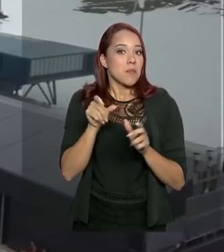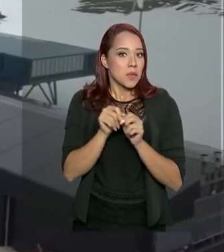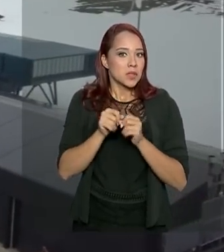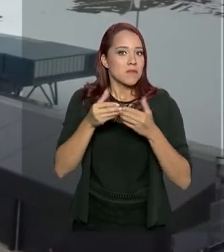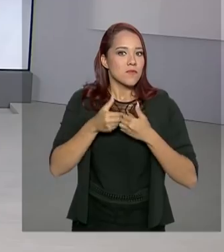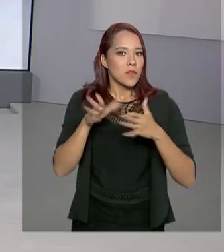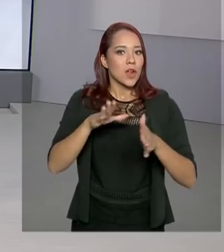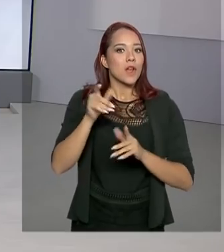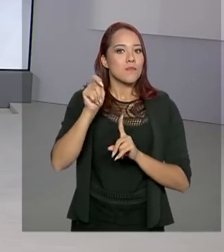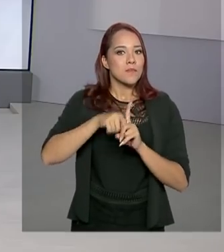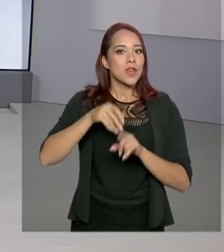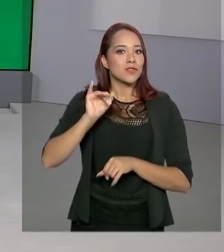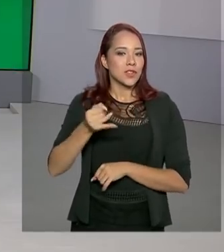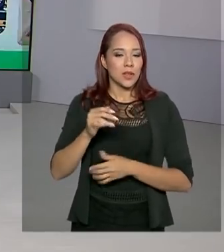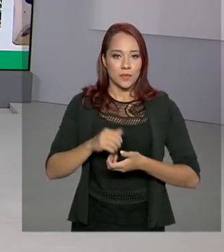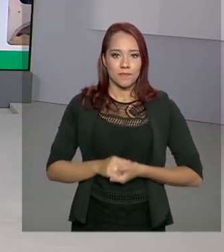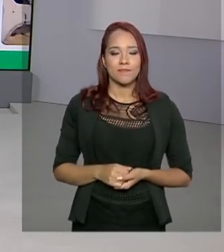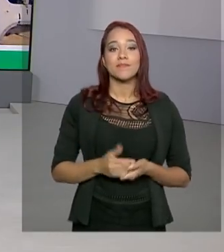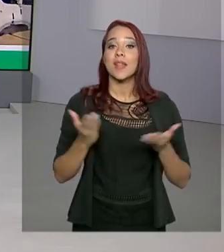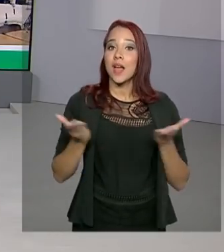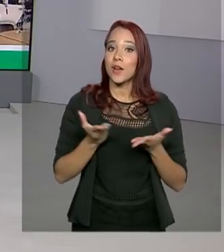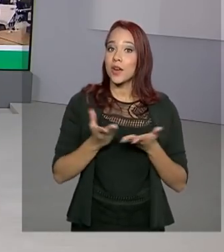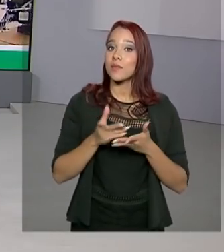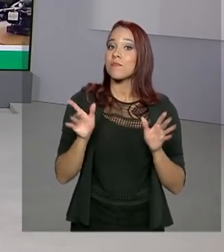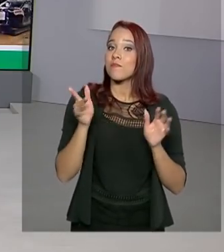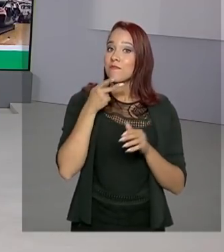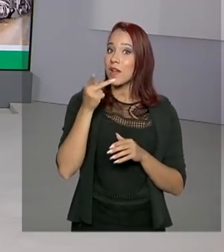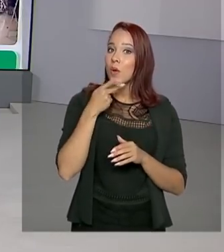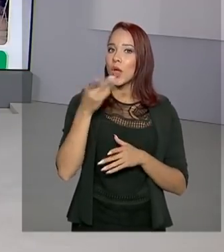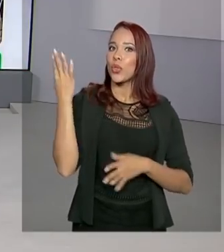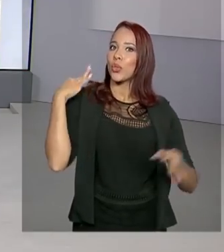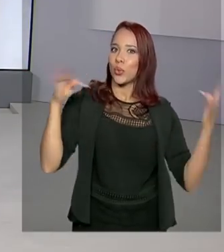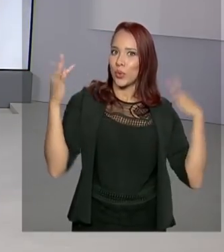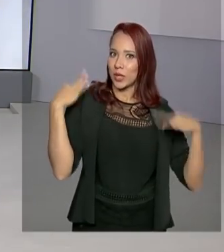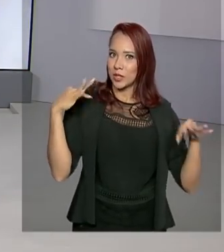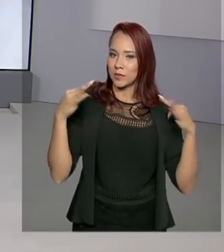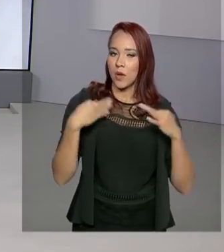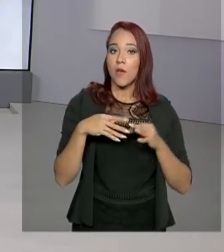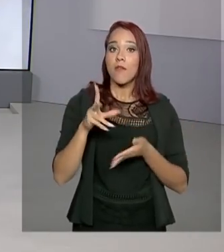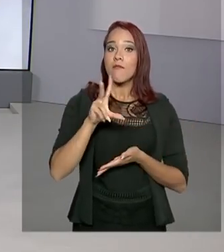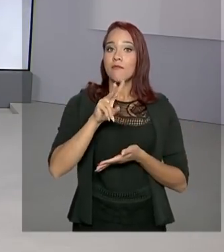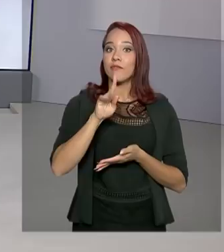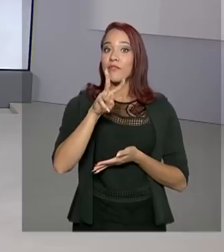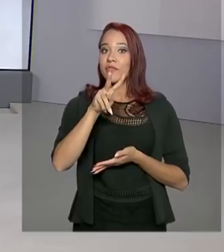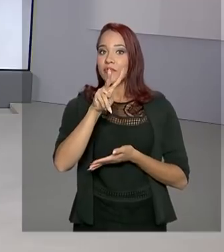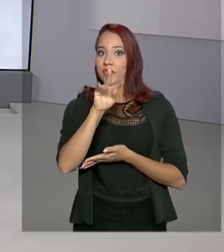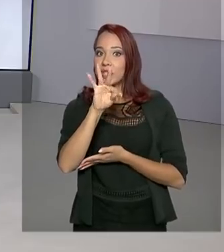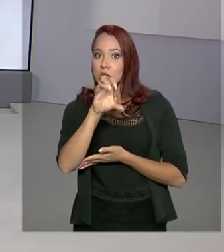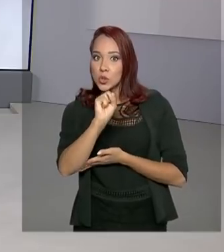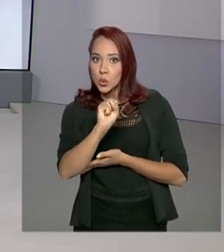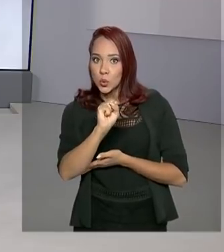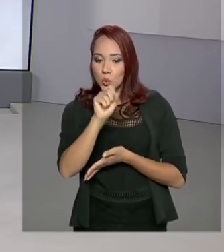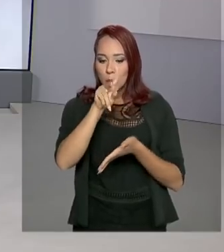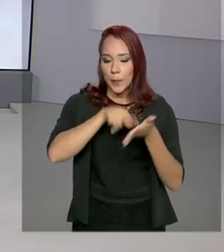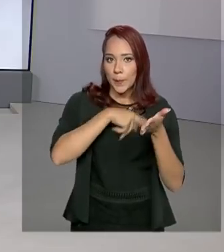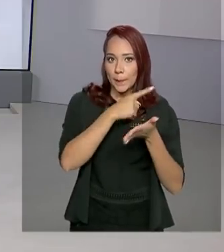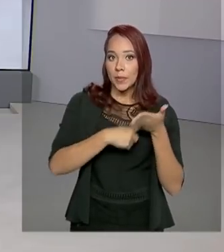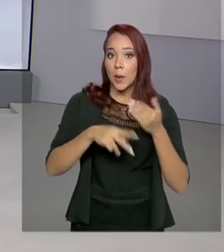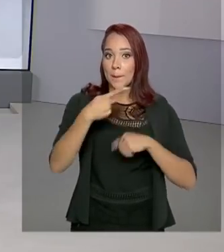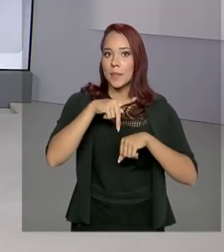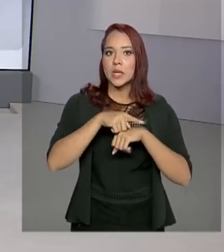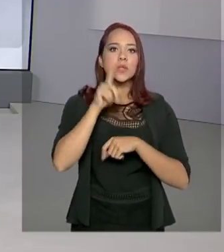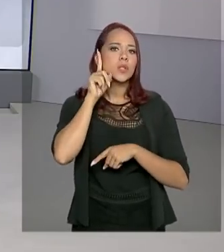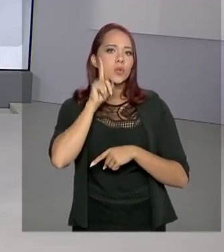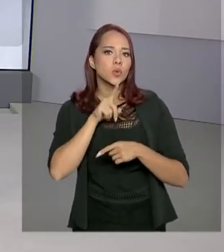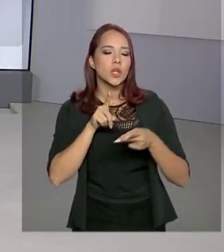janeiro. Agora vamos falar de turismo. A isenção de vistos para países estratégicos, como Estados Unidos,